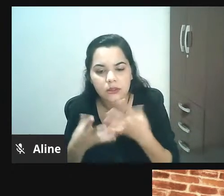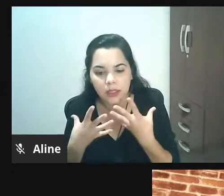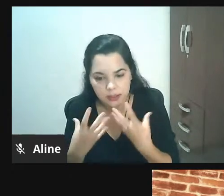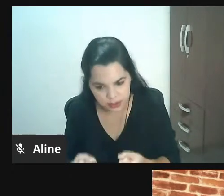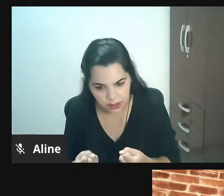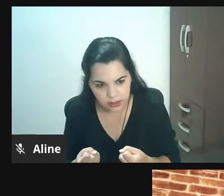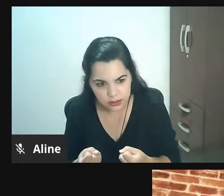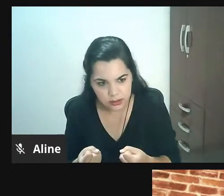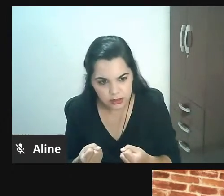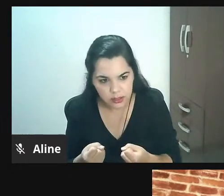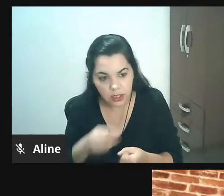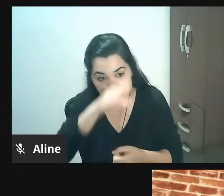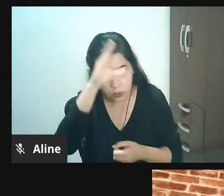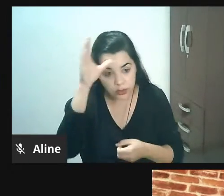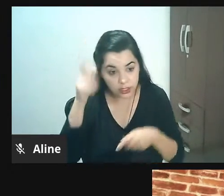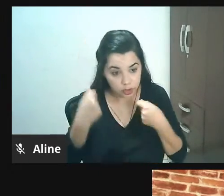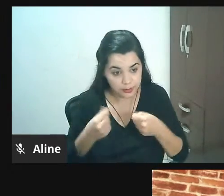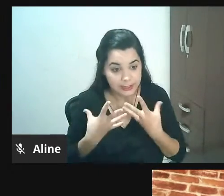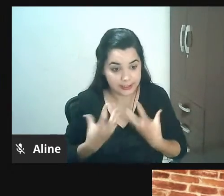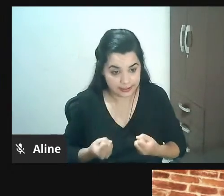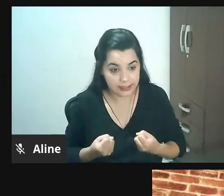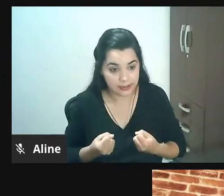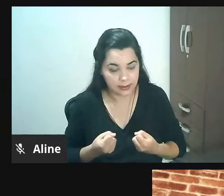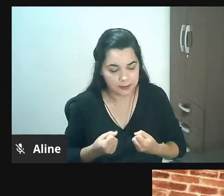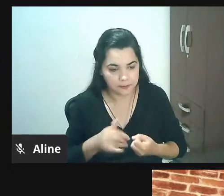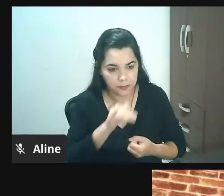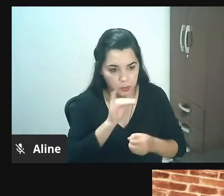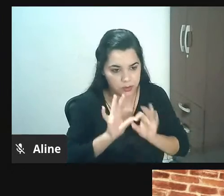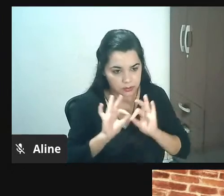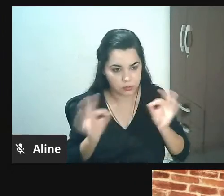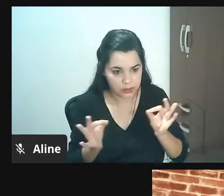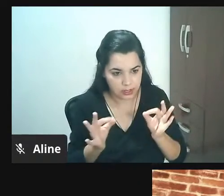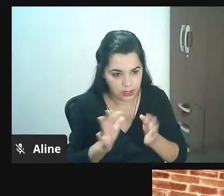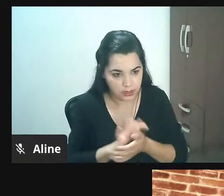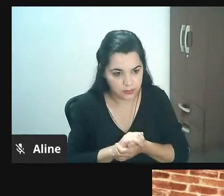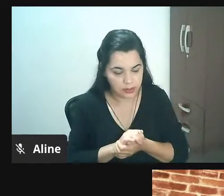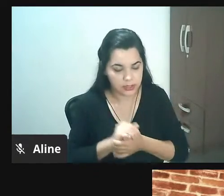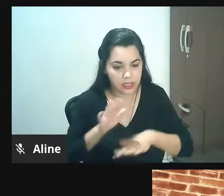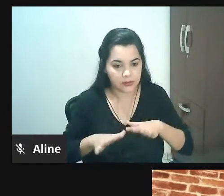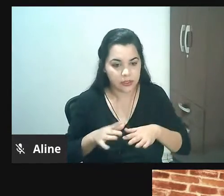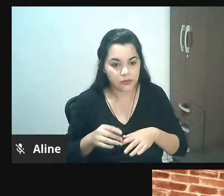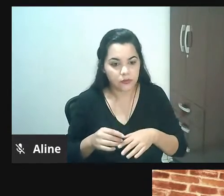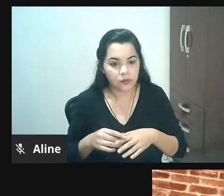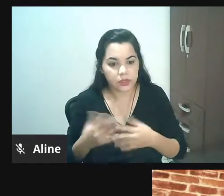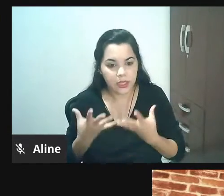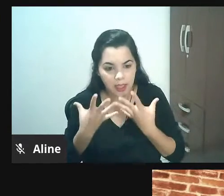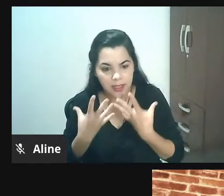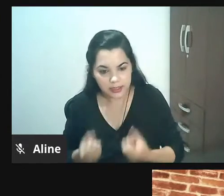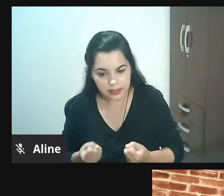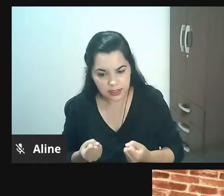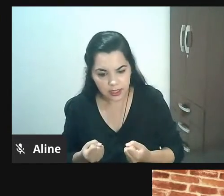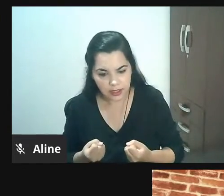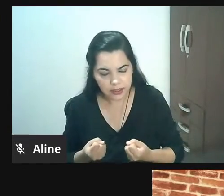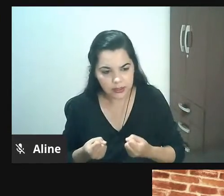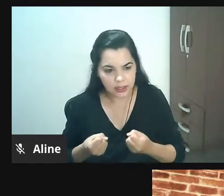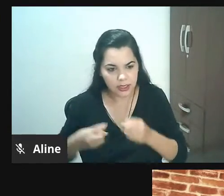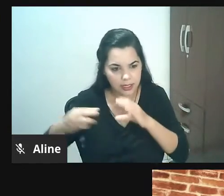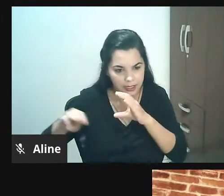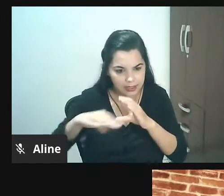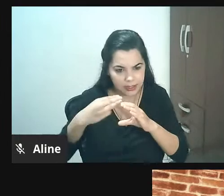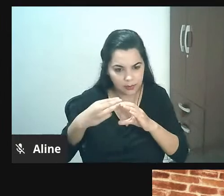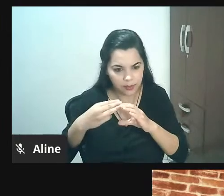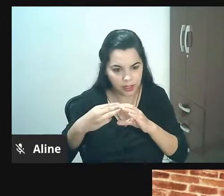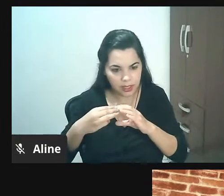que te autorizar um exemplo vou dar um exemplo bem simples aqui você quer receber um conteúdo meu quero manda uma